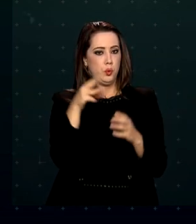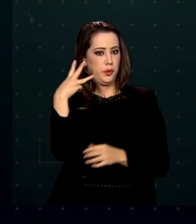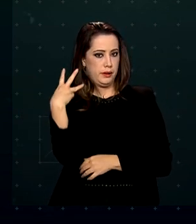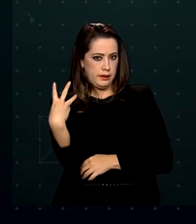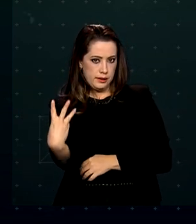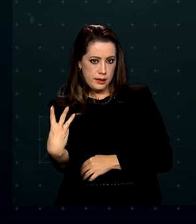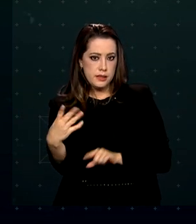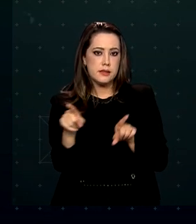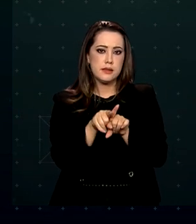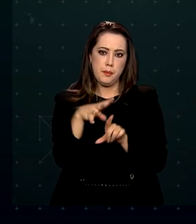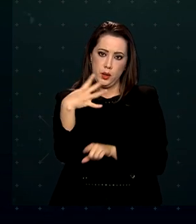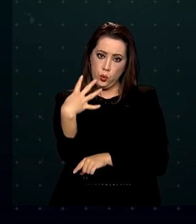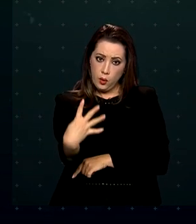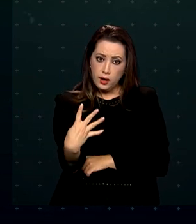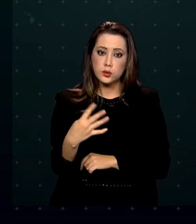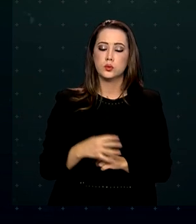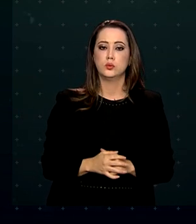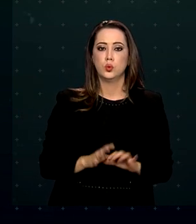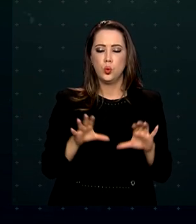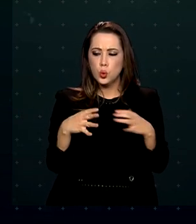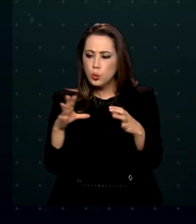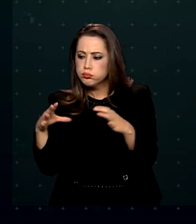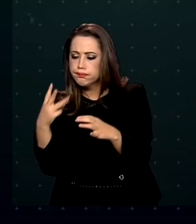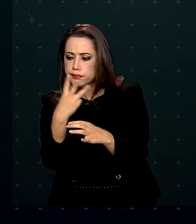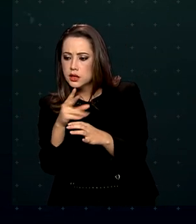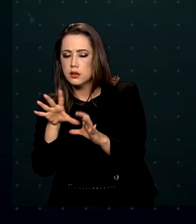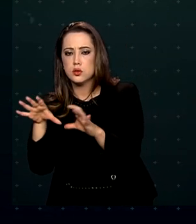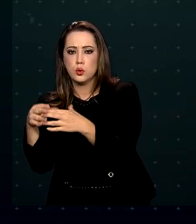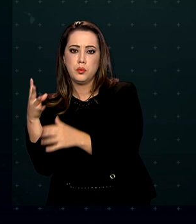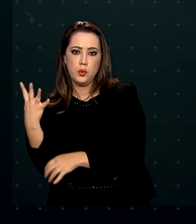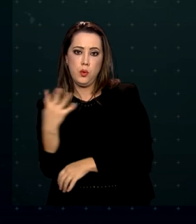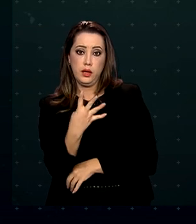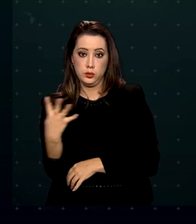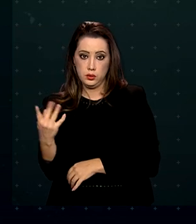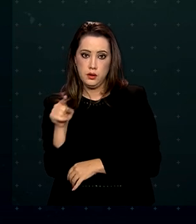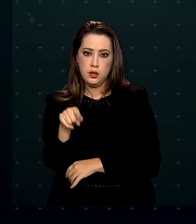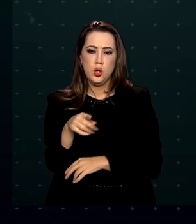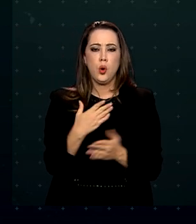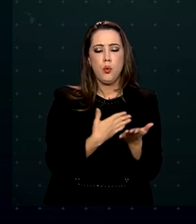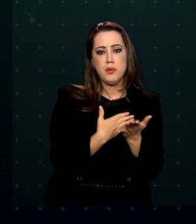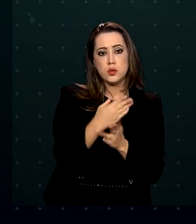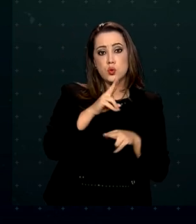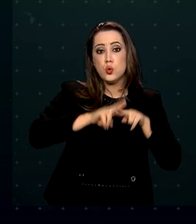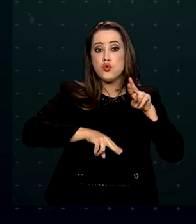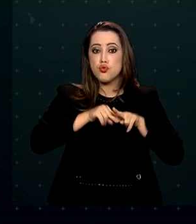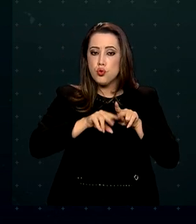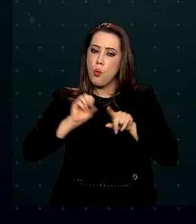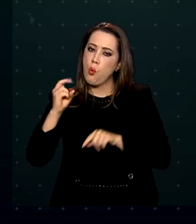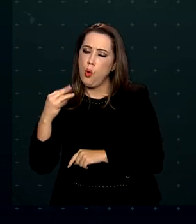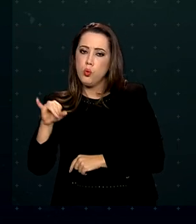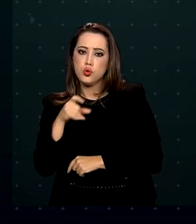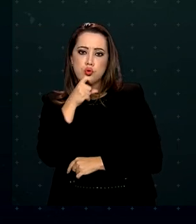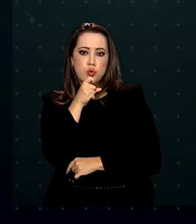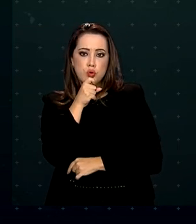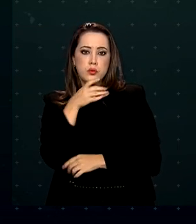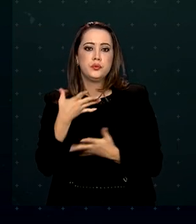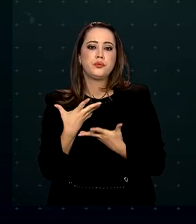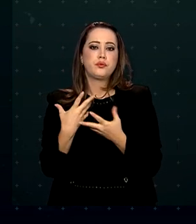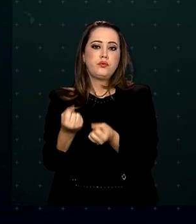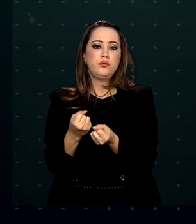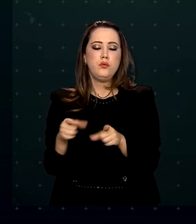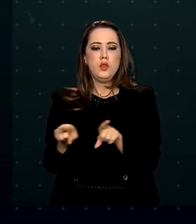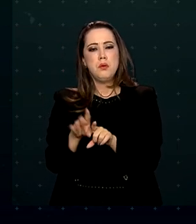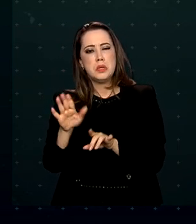3, dos lotes 3 e 4. Elas receberam a primeira parcela em junho e julho, terão o depósito da segunda parcela entre